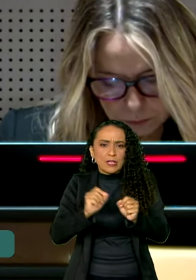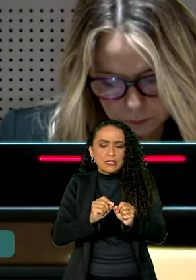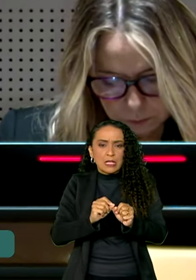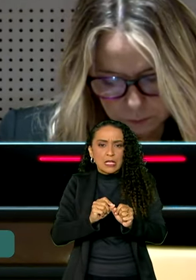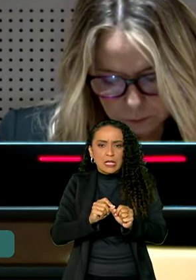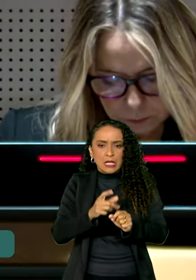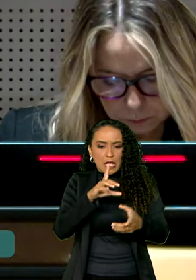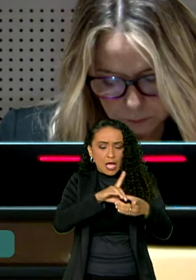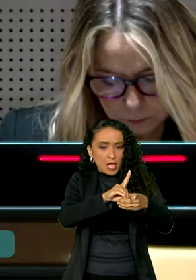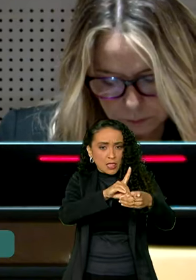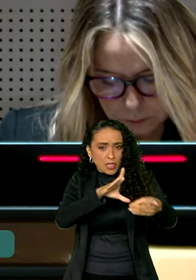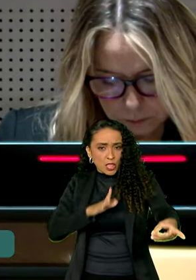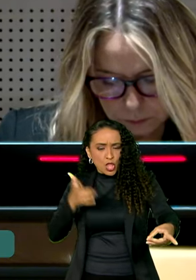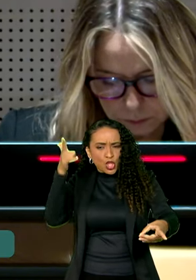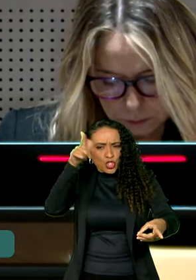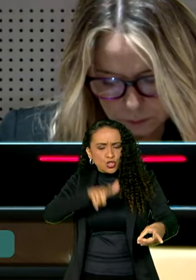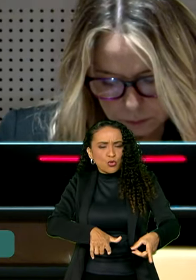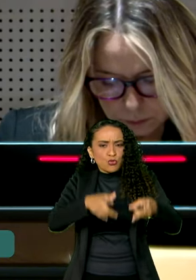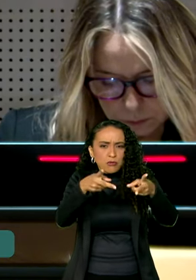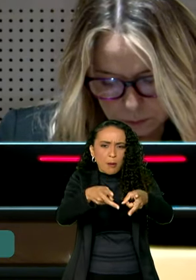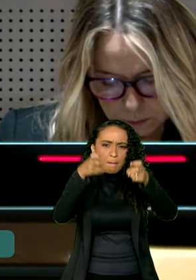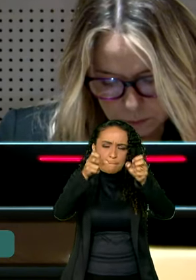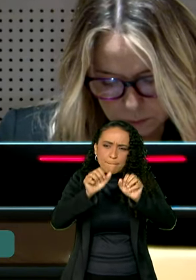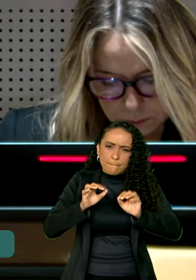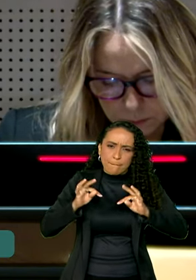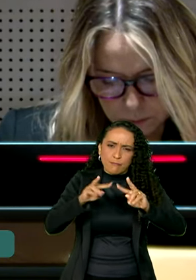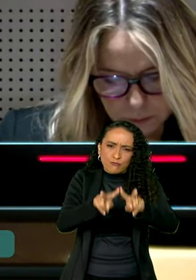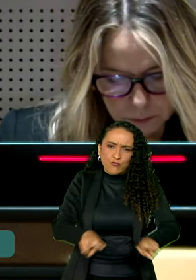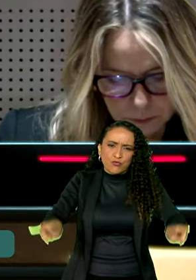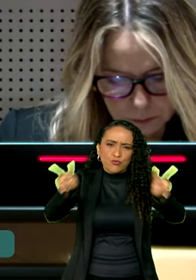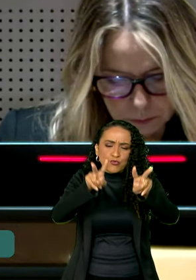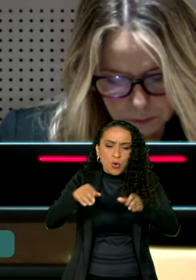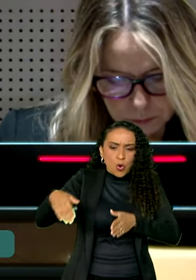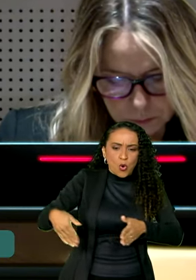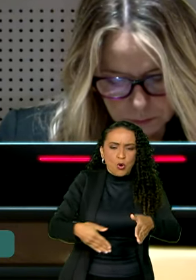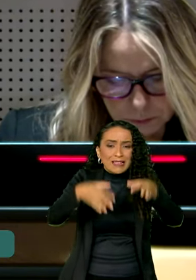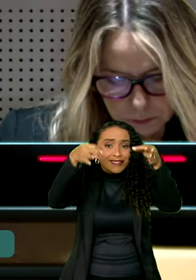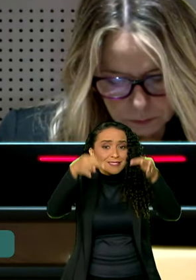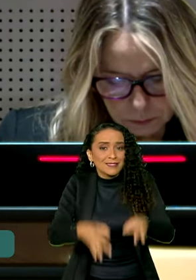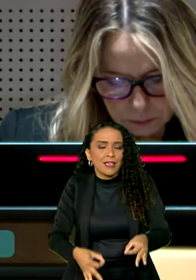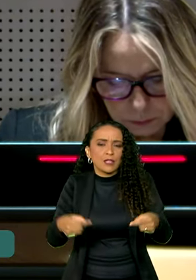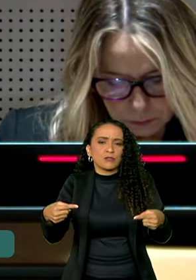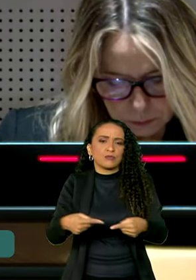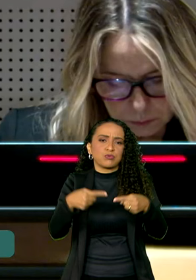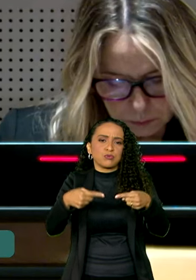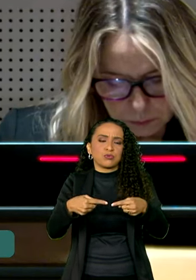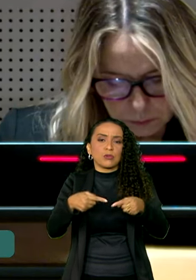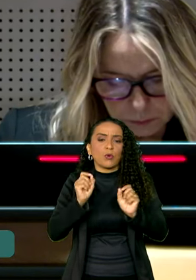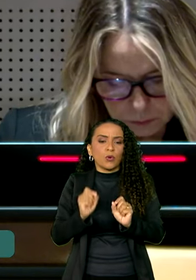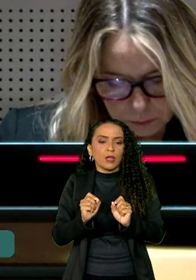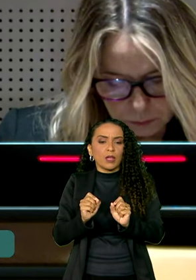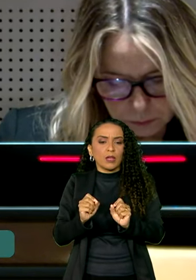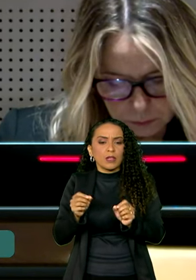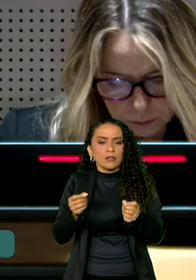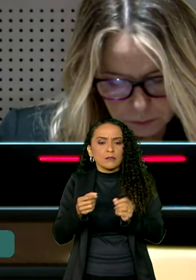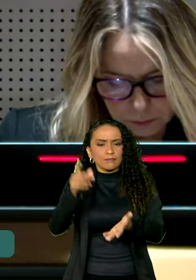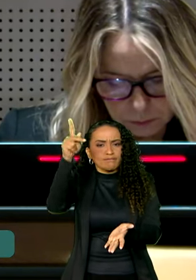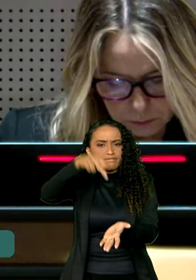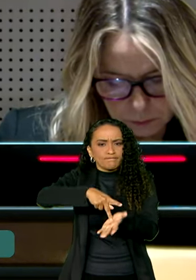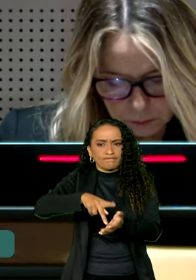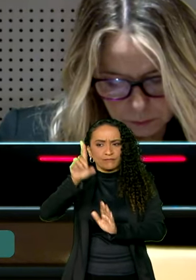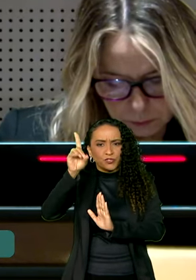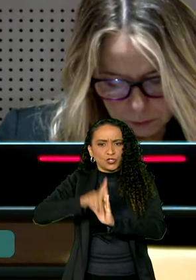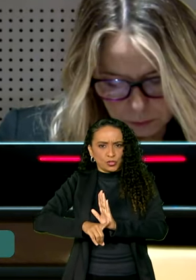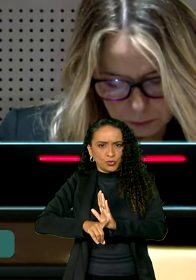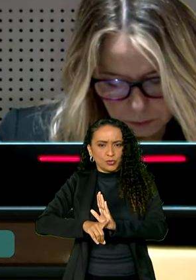democracia volte a ser percebida como o caminho mais eficaz para a conquista e efetivação de direitos.